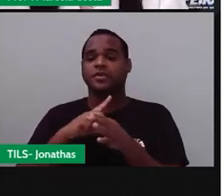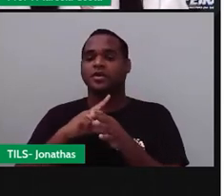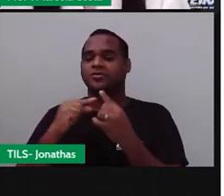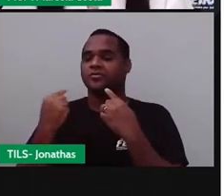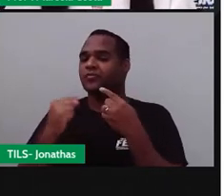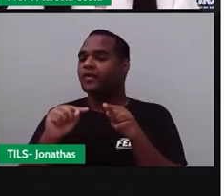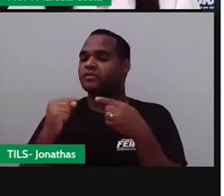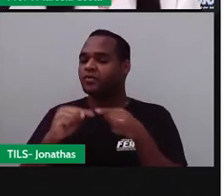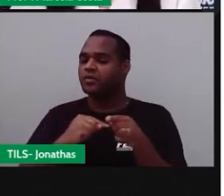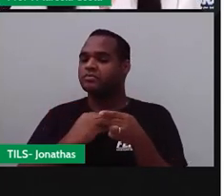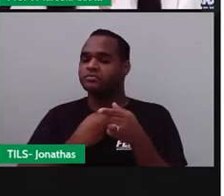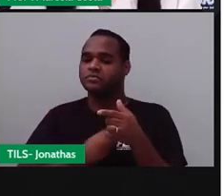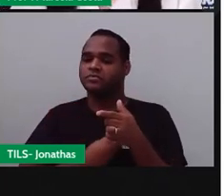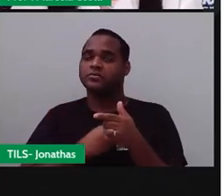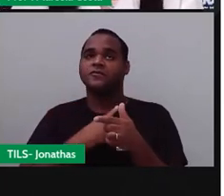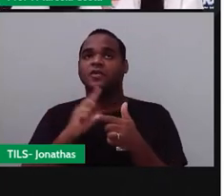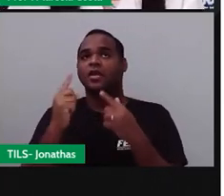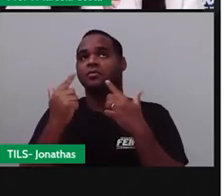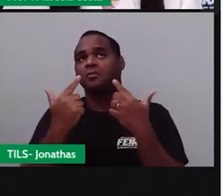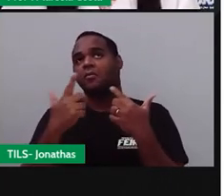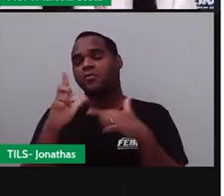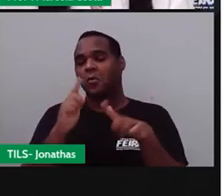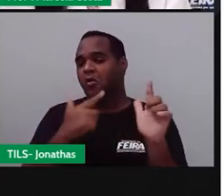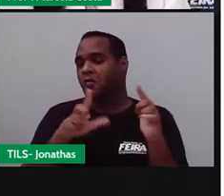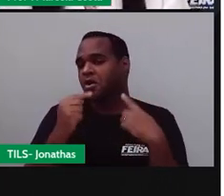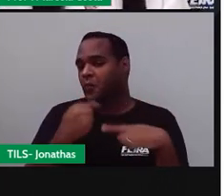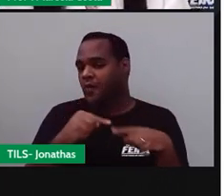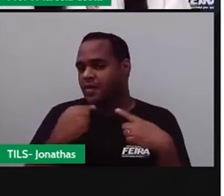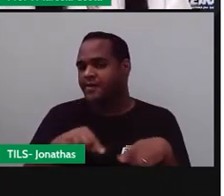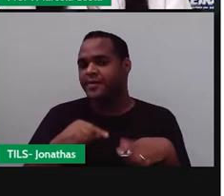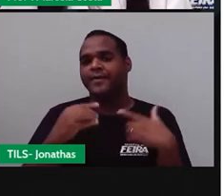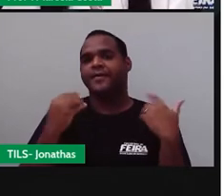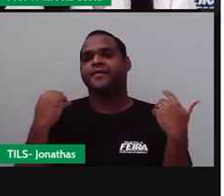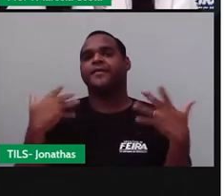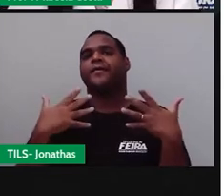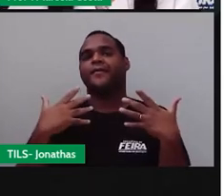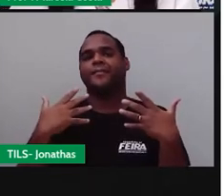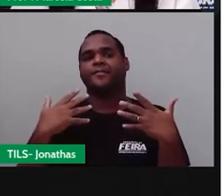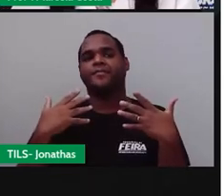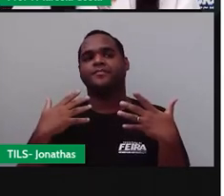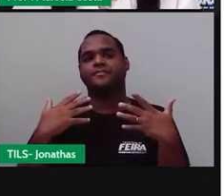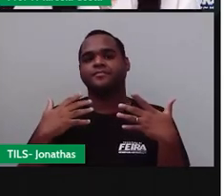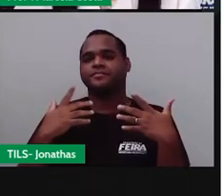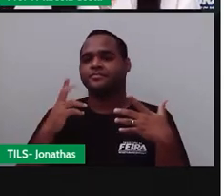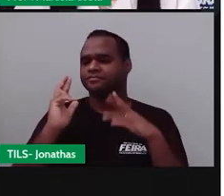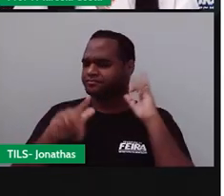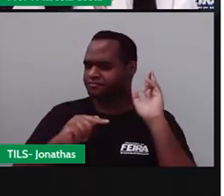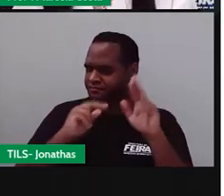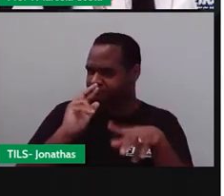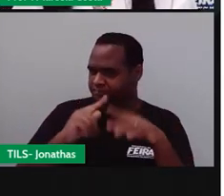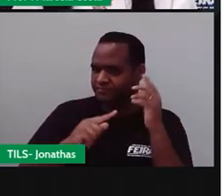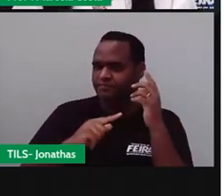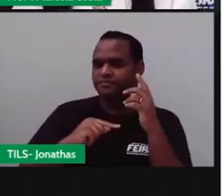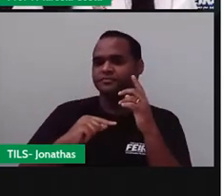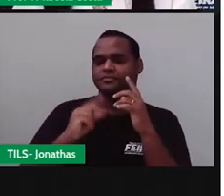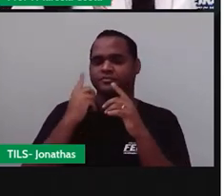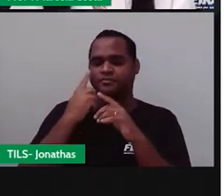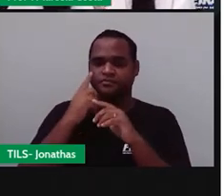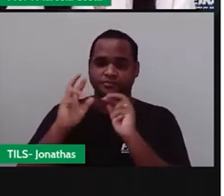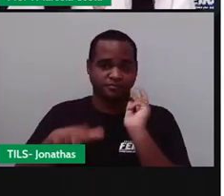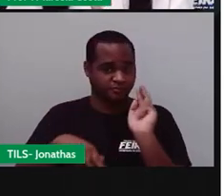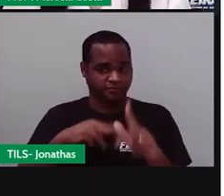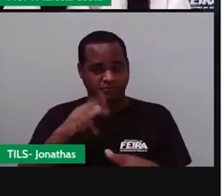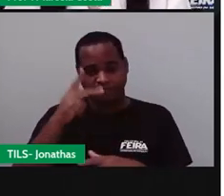criticando outros colegas, intimidando, por ser diferente, por ter características diferentes,